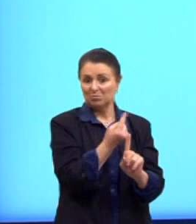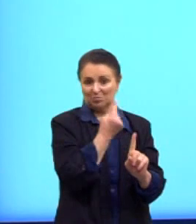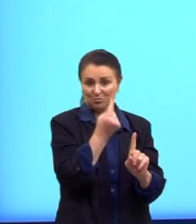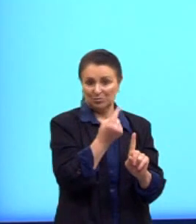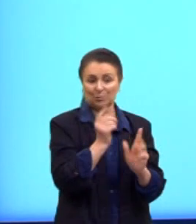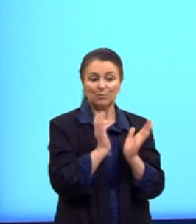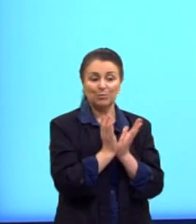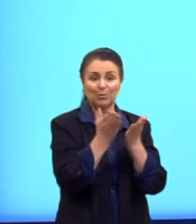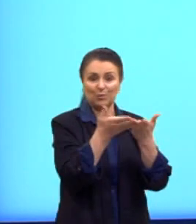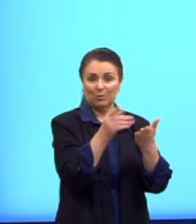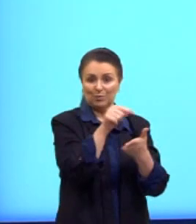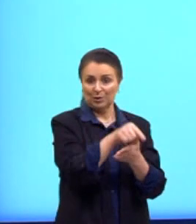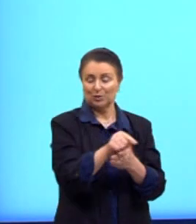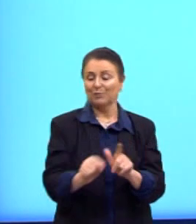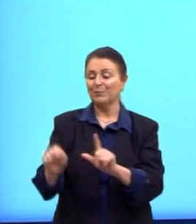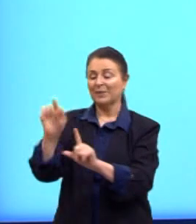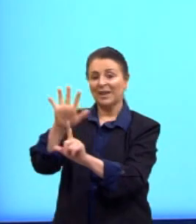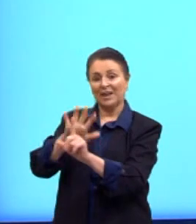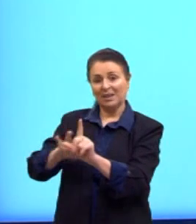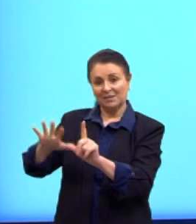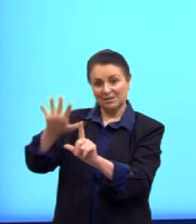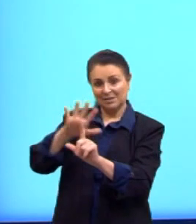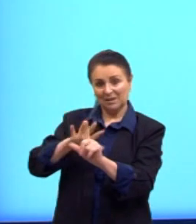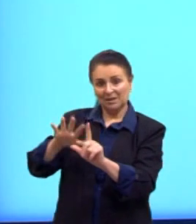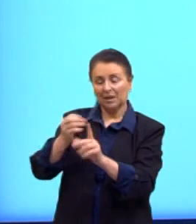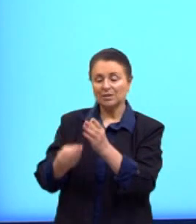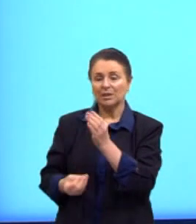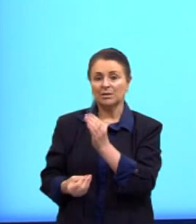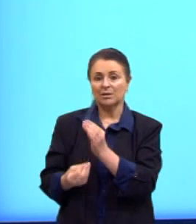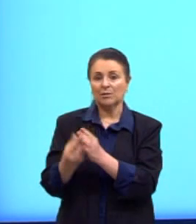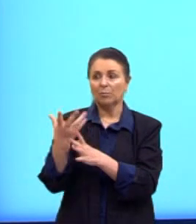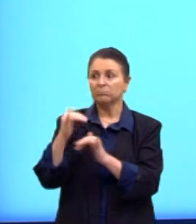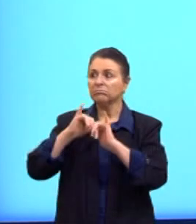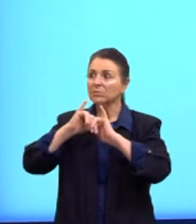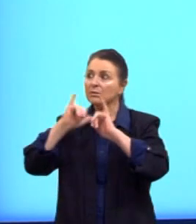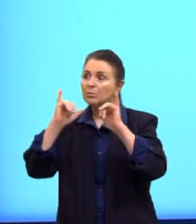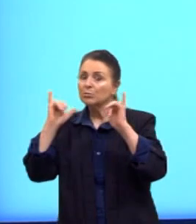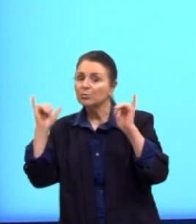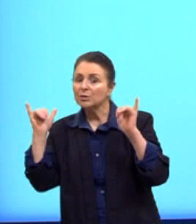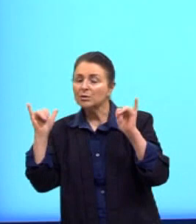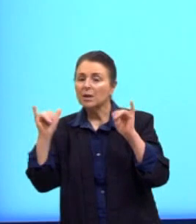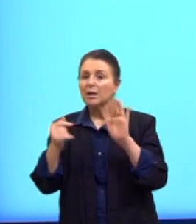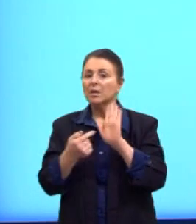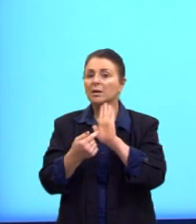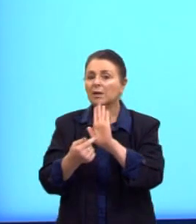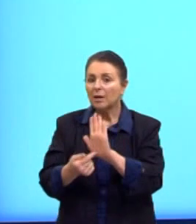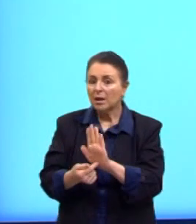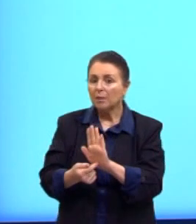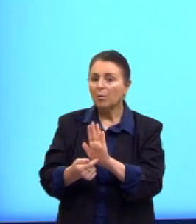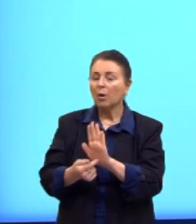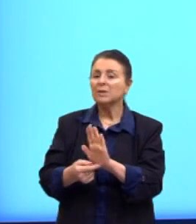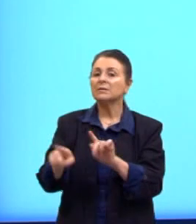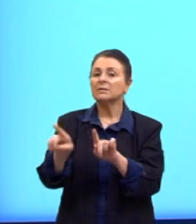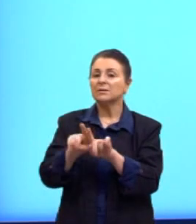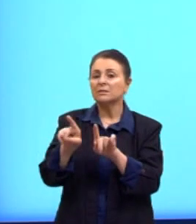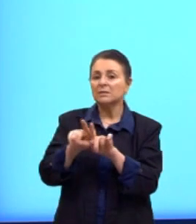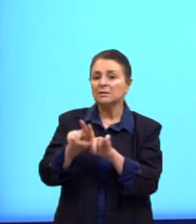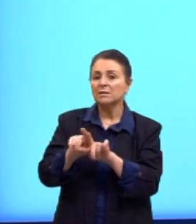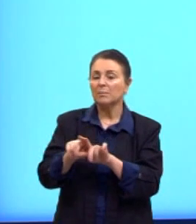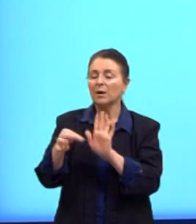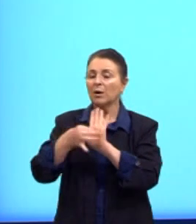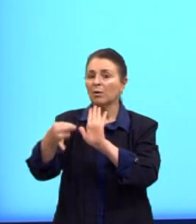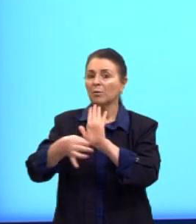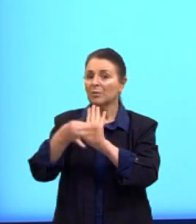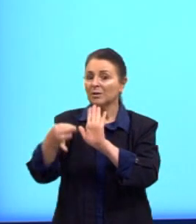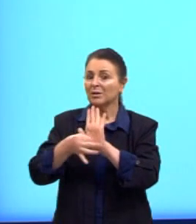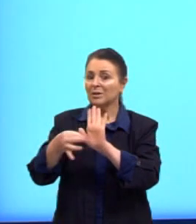coletividade. Já a charge vai ser originária de uma notícia e revela ao leitor a posição editorial do veículo,